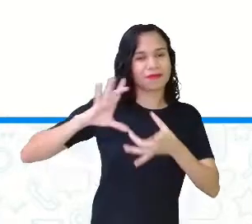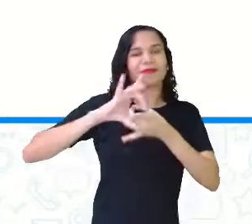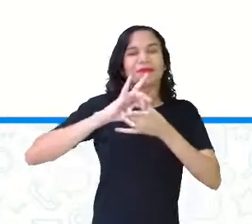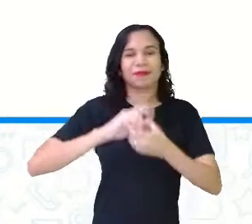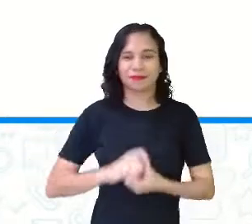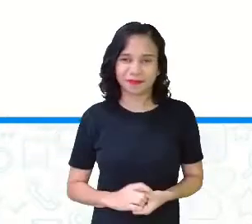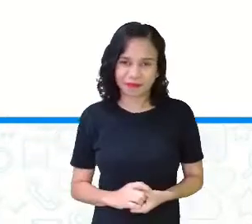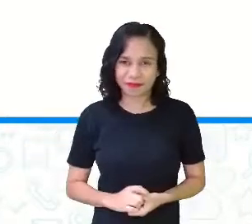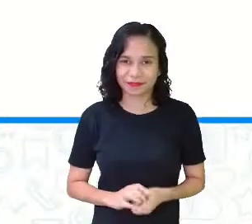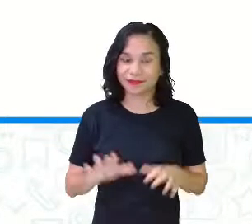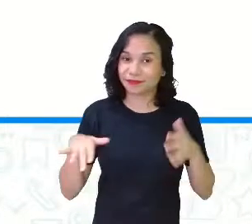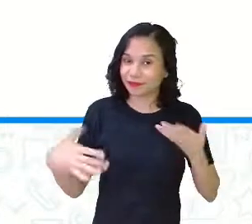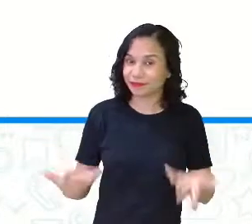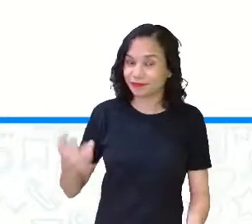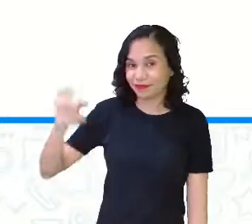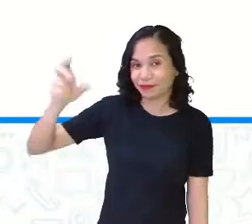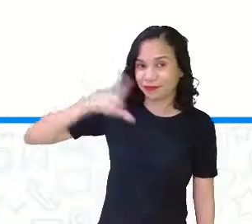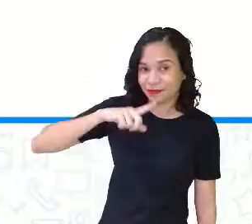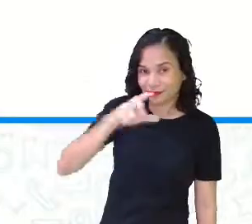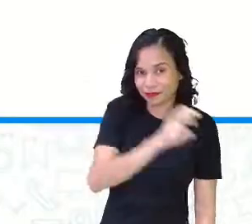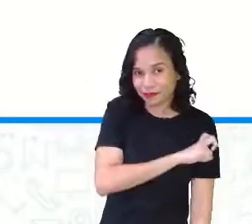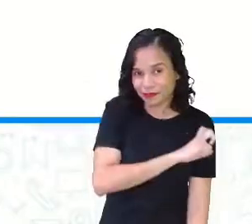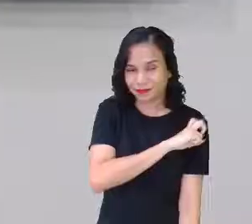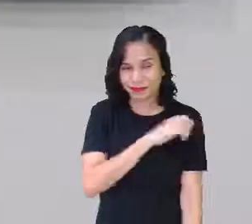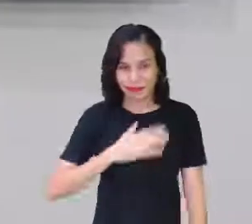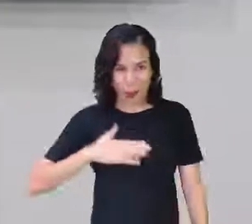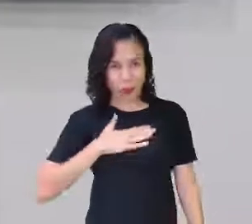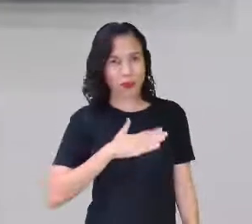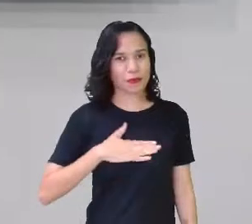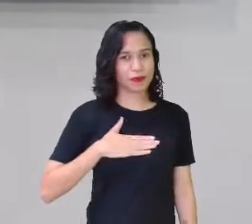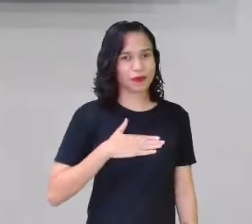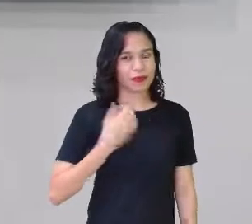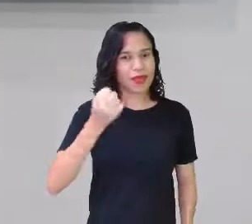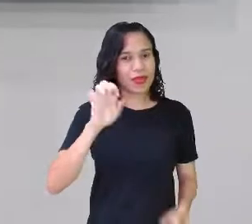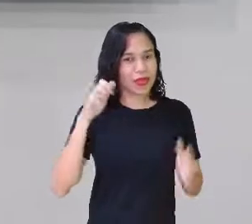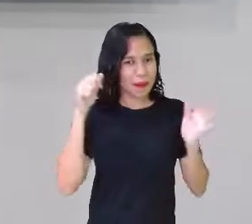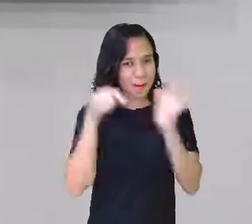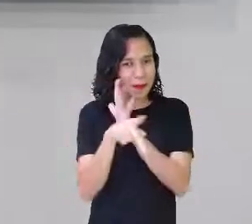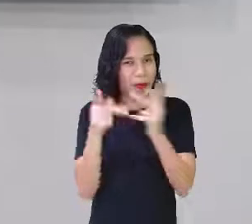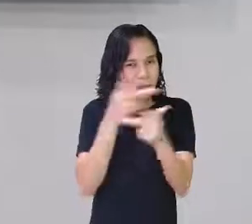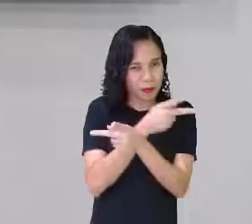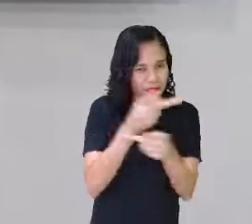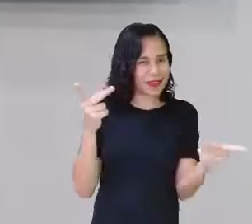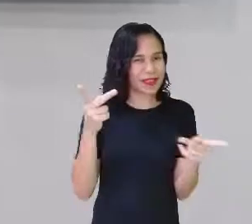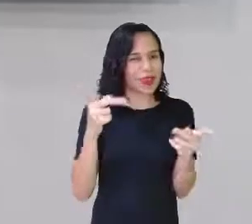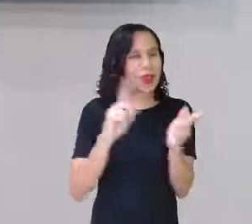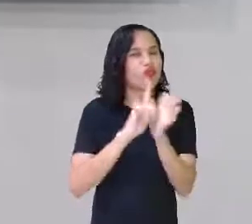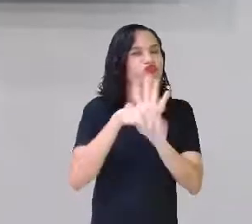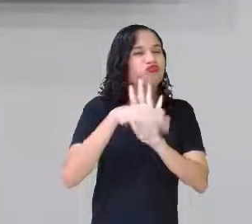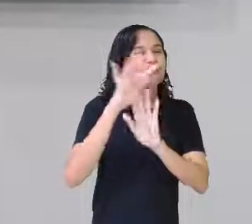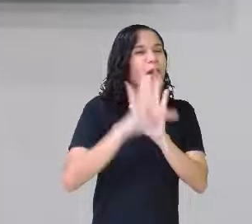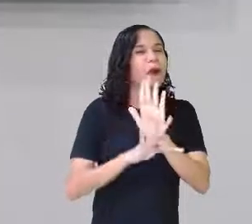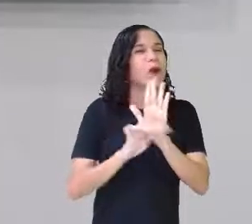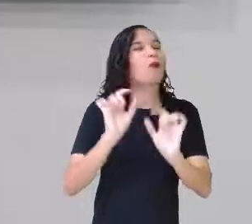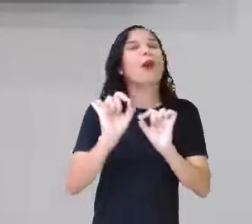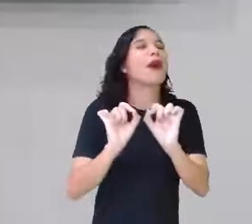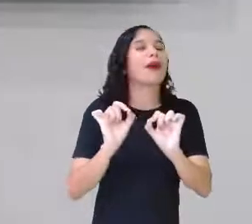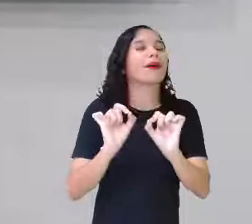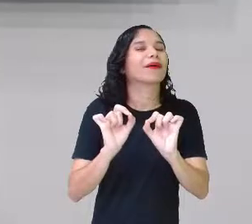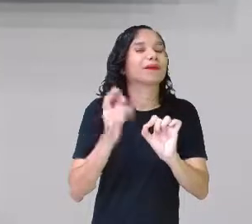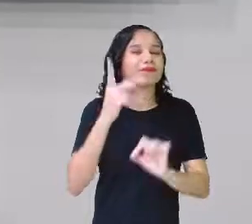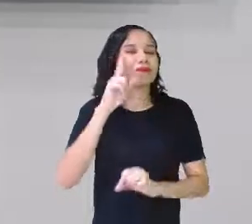E aí, quinto ano, gostaram da história? Se eu perguntar para vocês que gênero textual é esse, você vai lembrar?